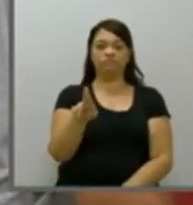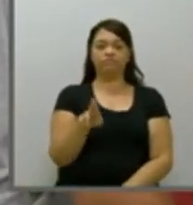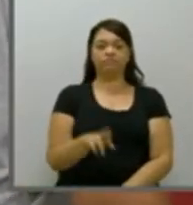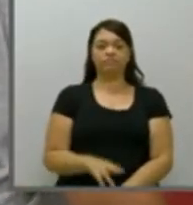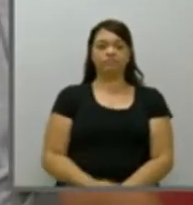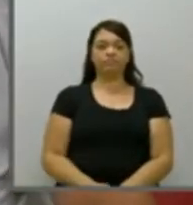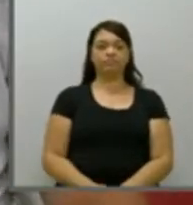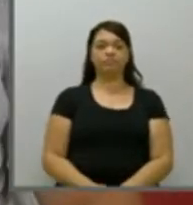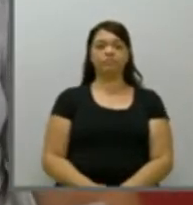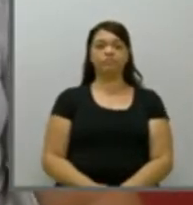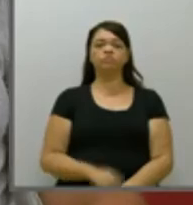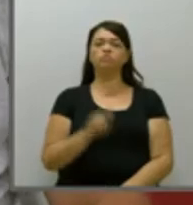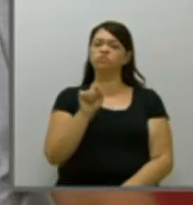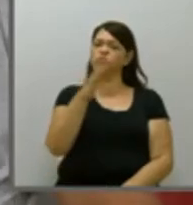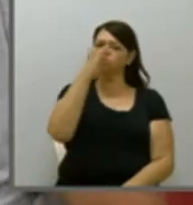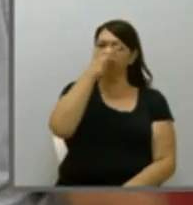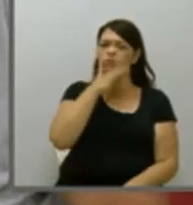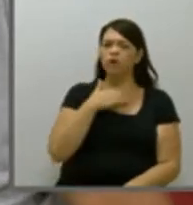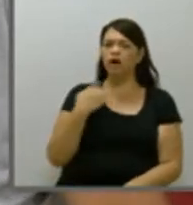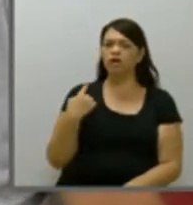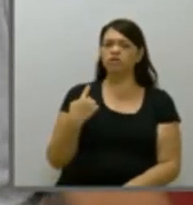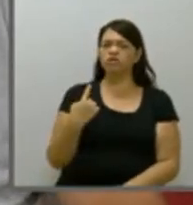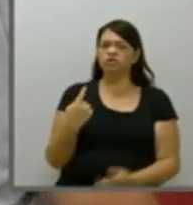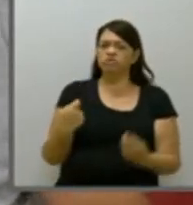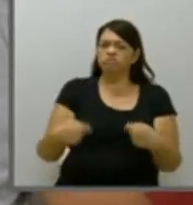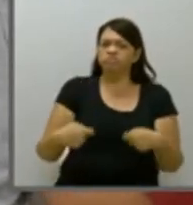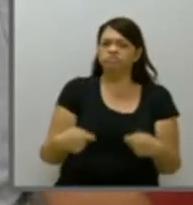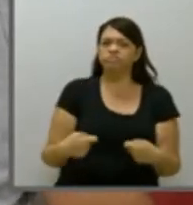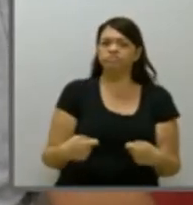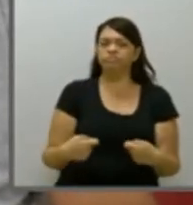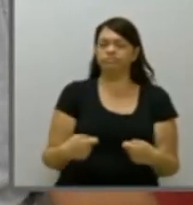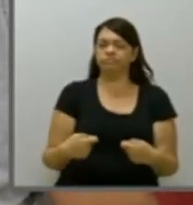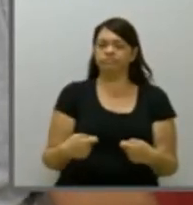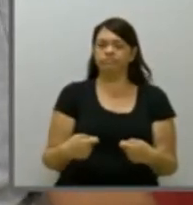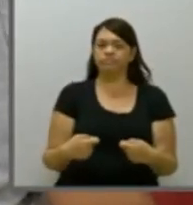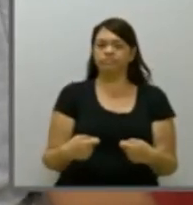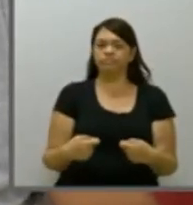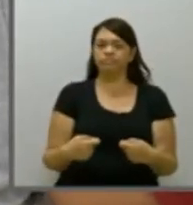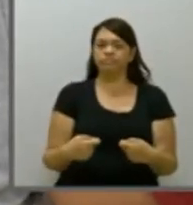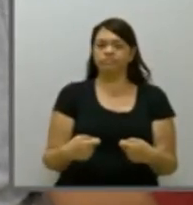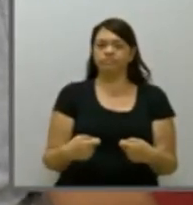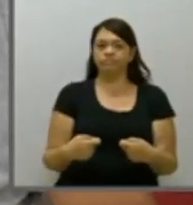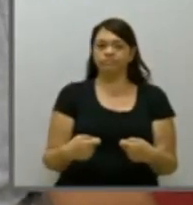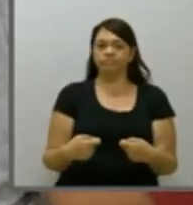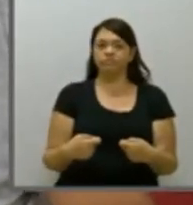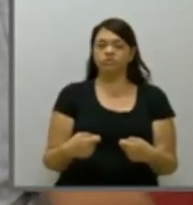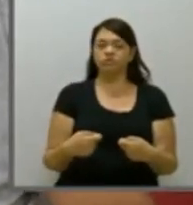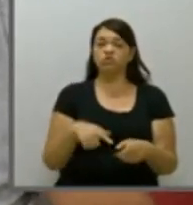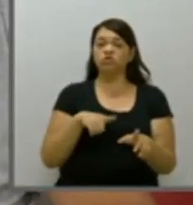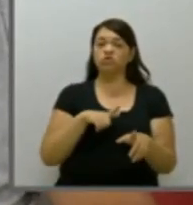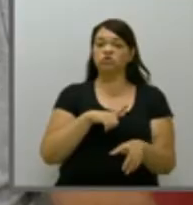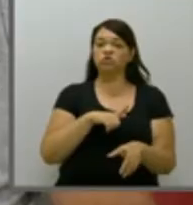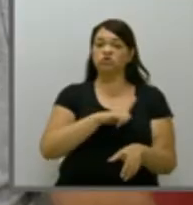o que ele acha da necessidade da gente de hoje, no processo que o governo Temer